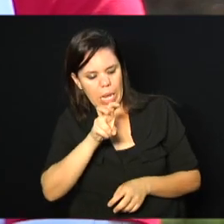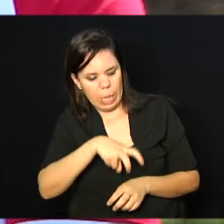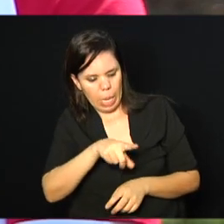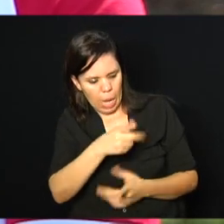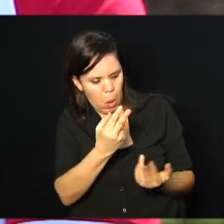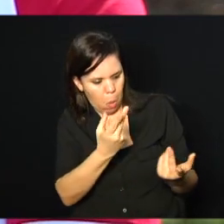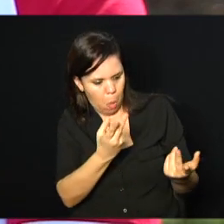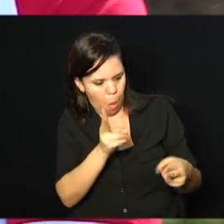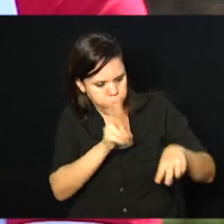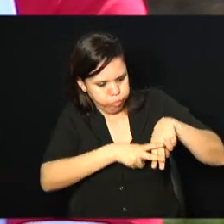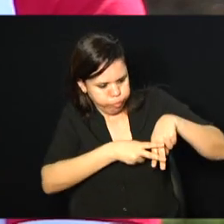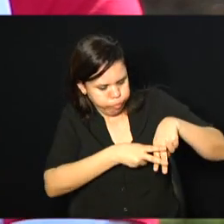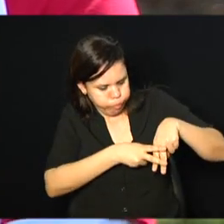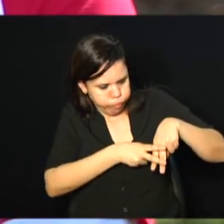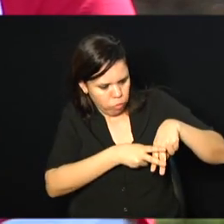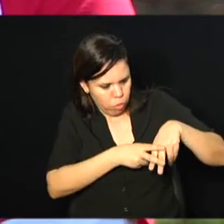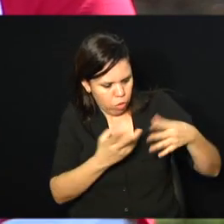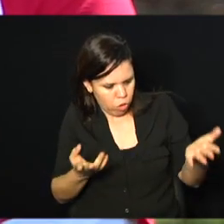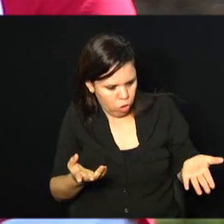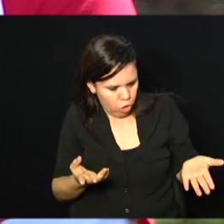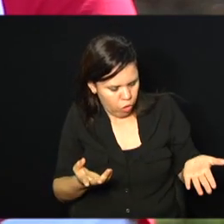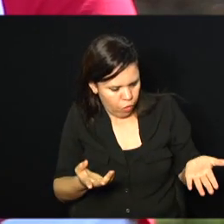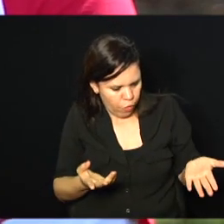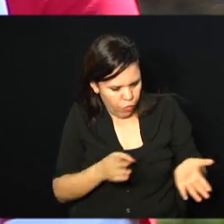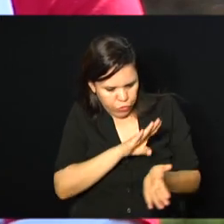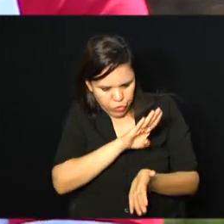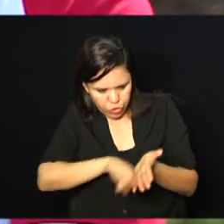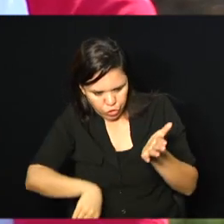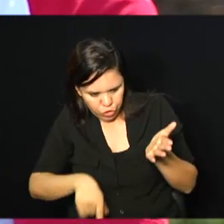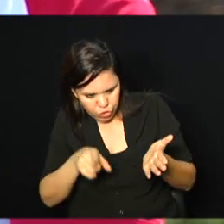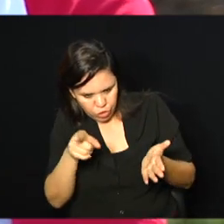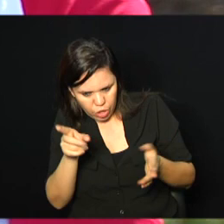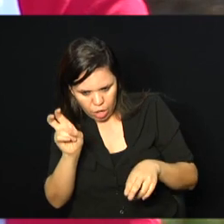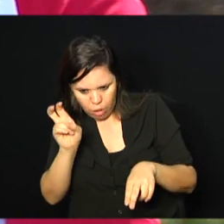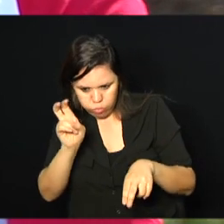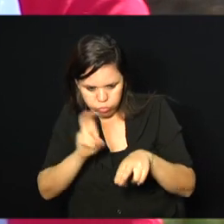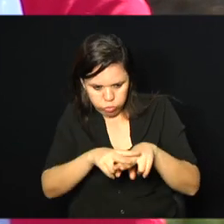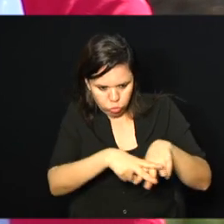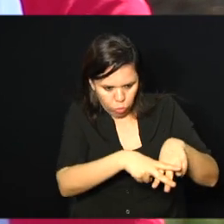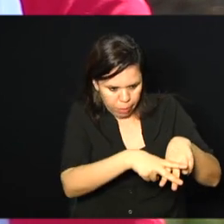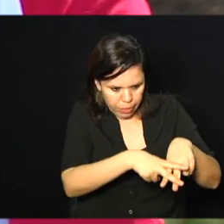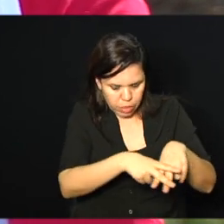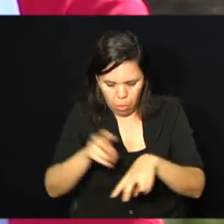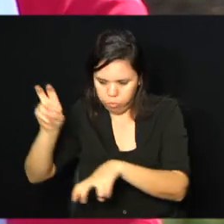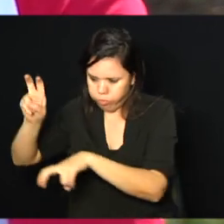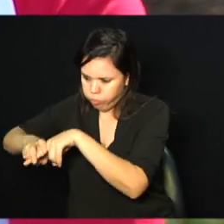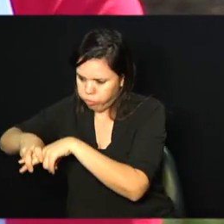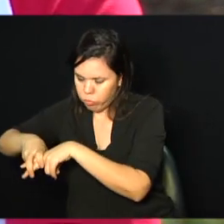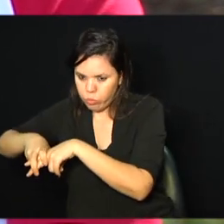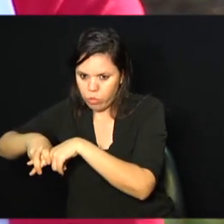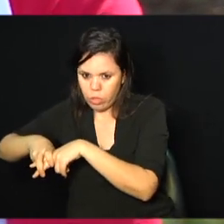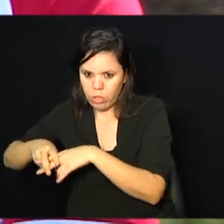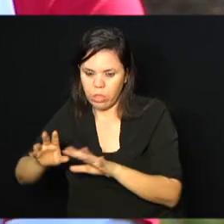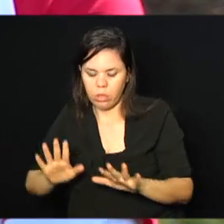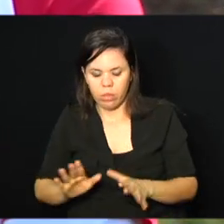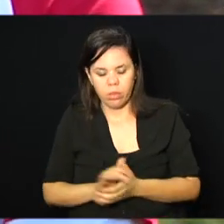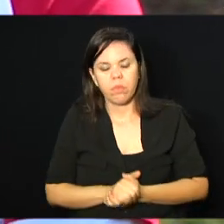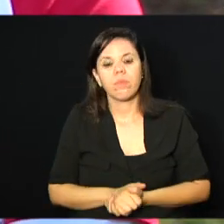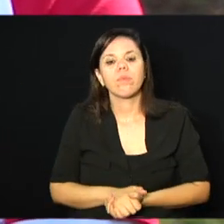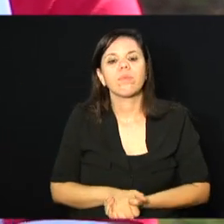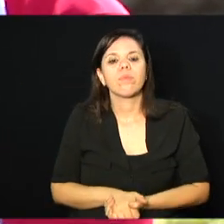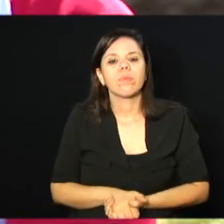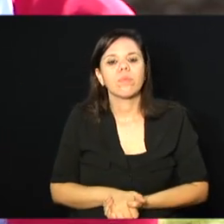Então, vou tirar de uma prisão, para pôr em outra cadeira, para... Em termos assim... Dar uma